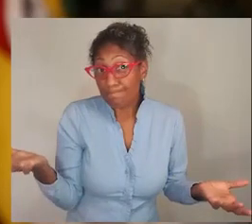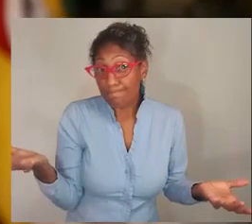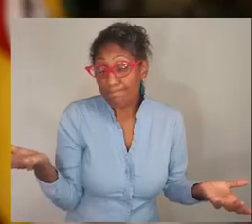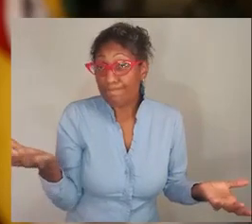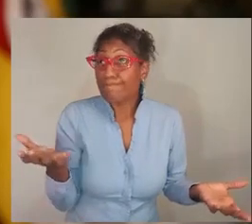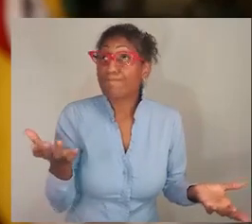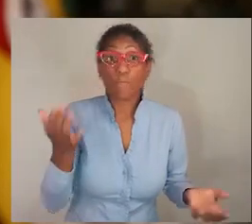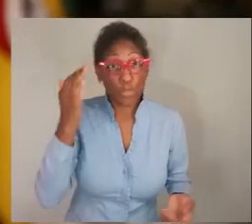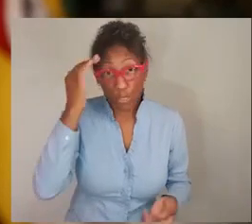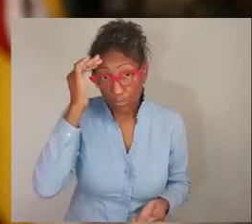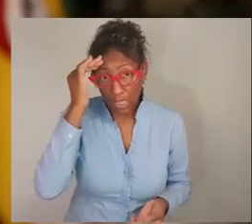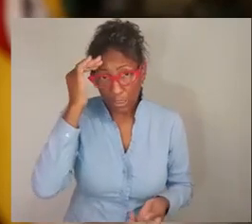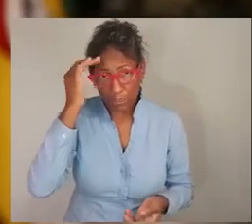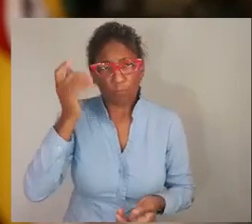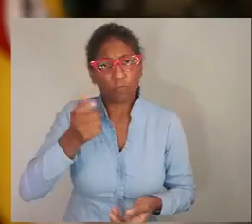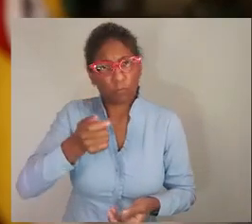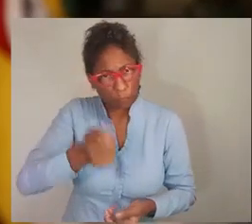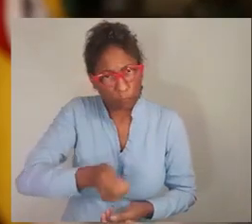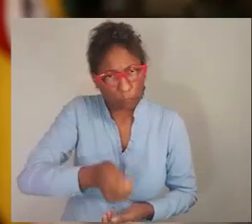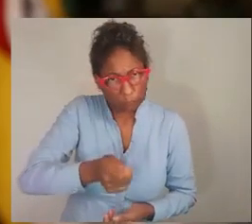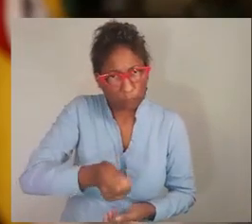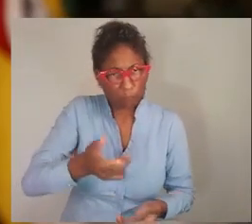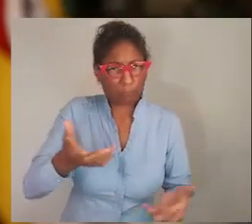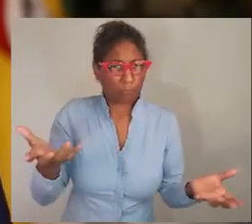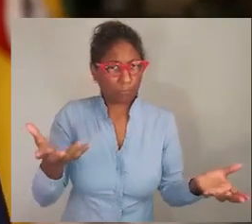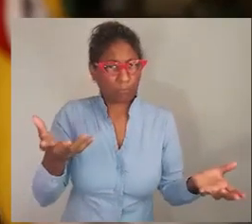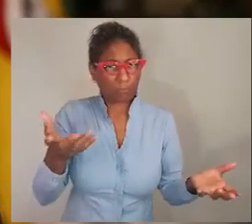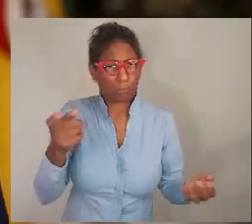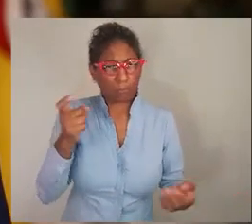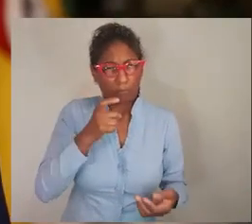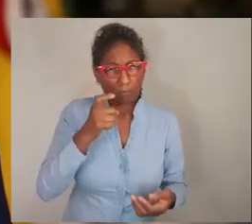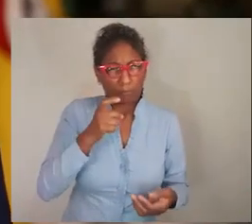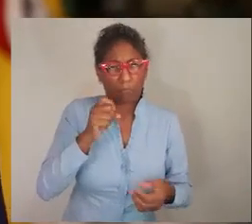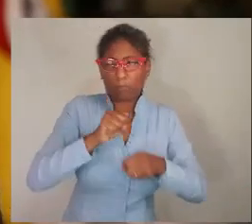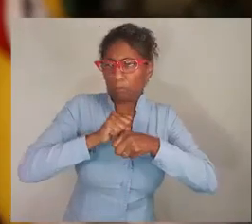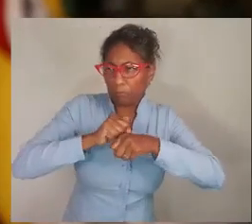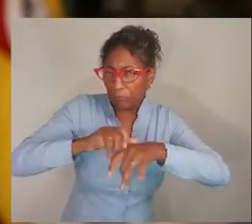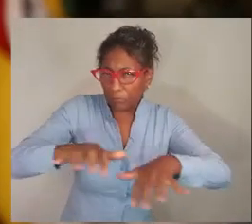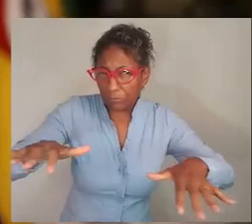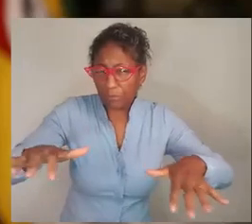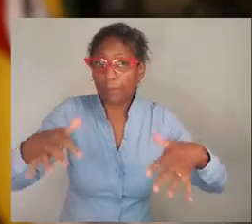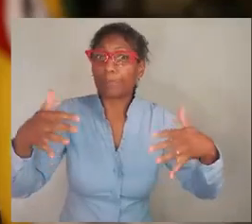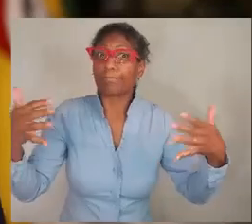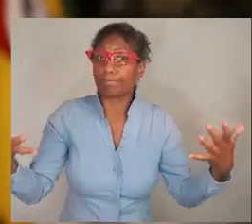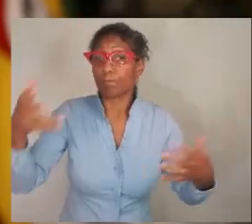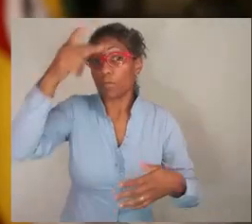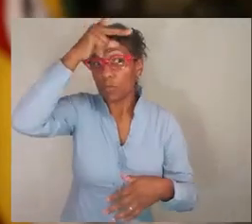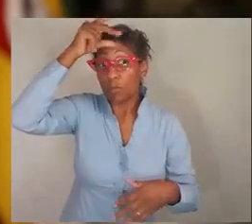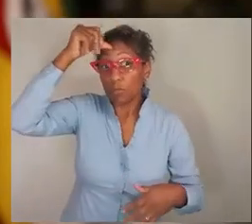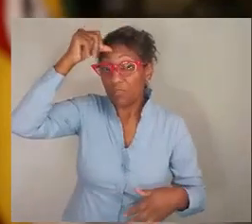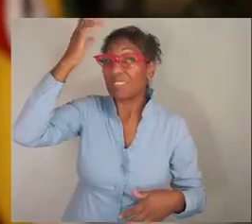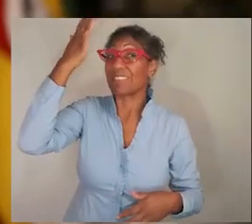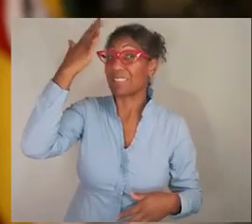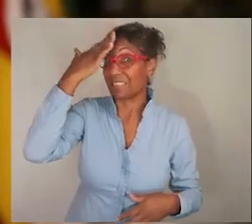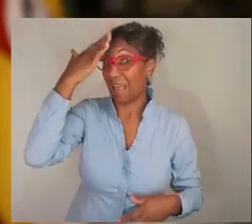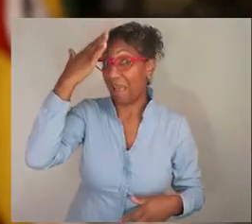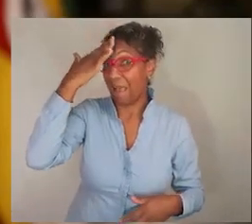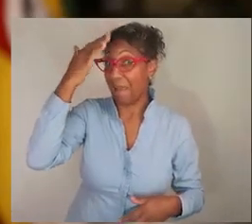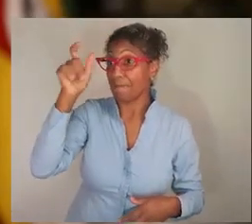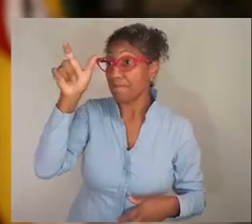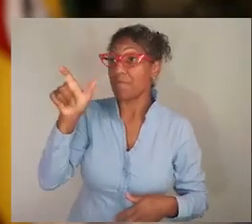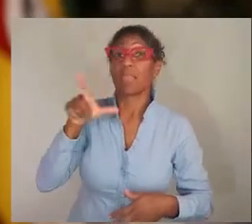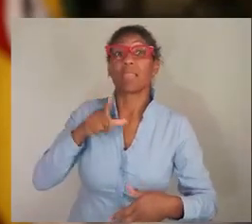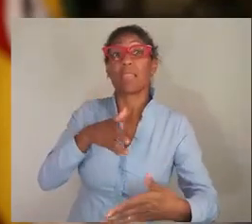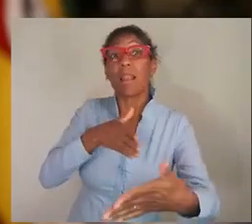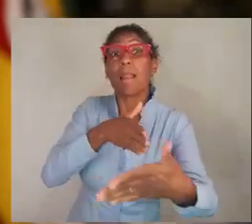não vão mesmo entender, ou vão insistir nas fake news. Os prefeitos sabem também que a expansão do